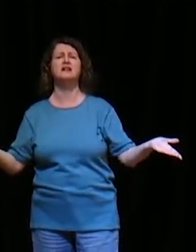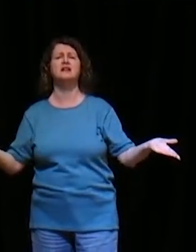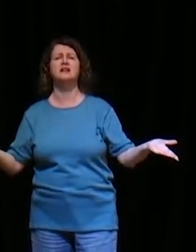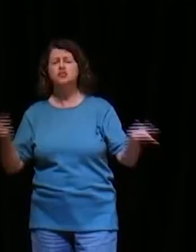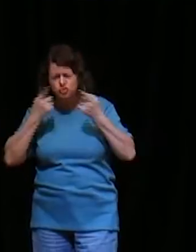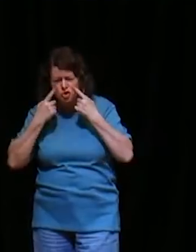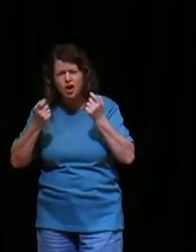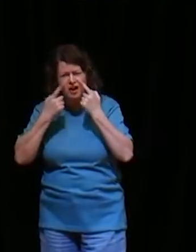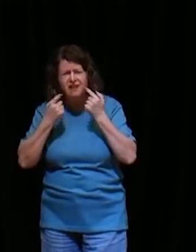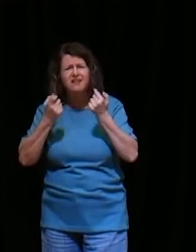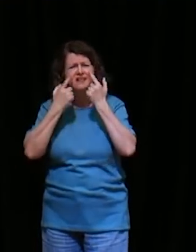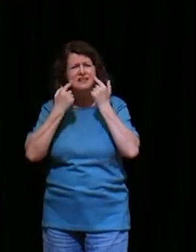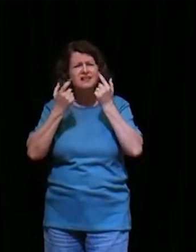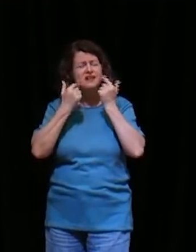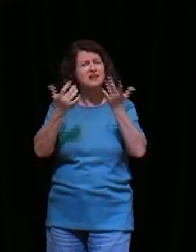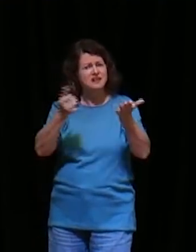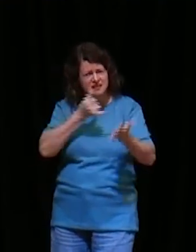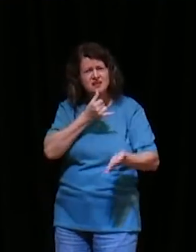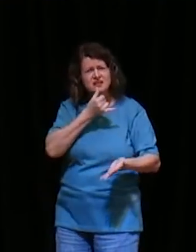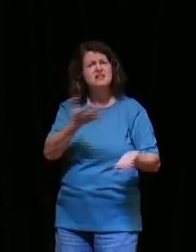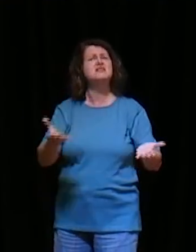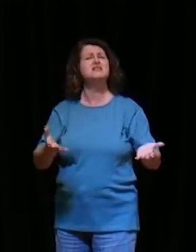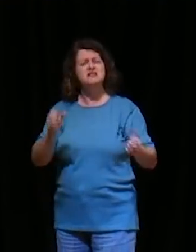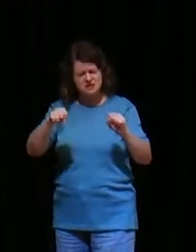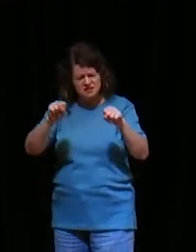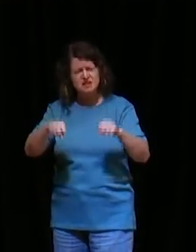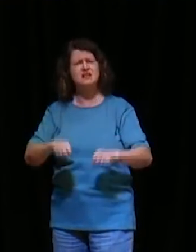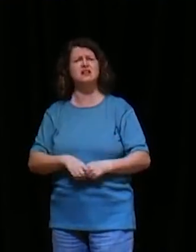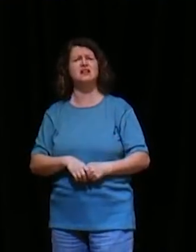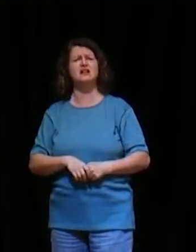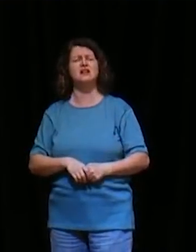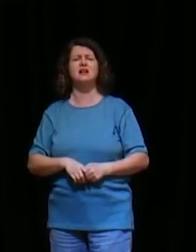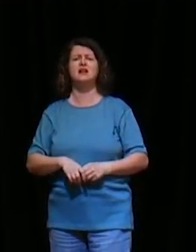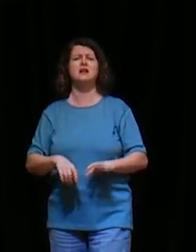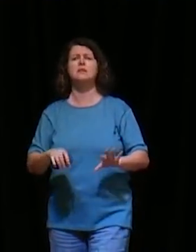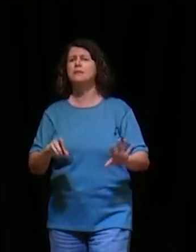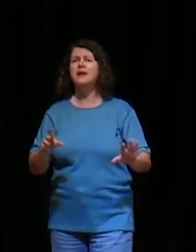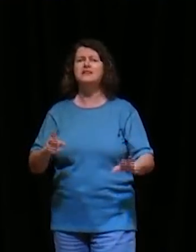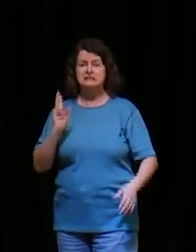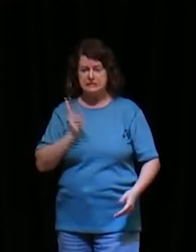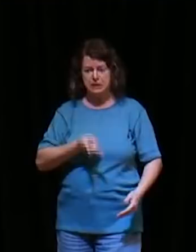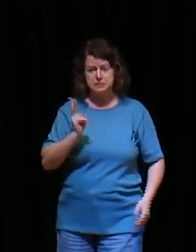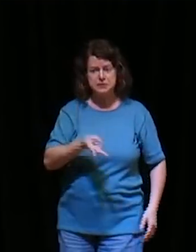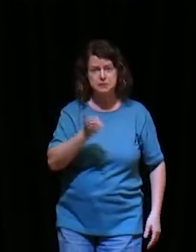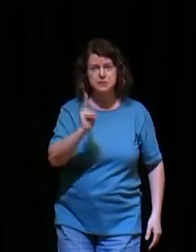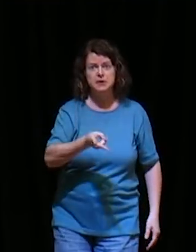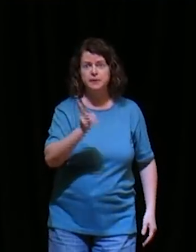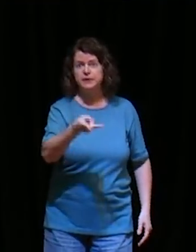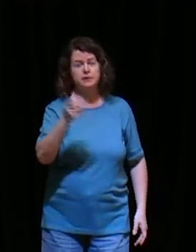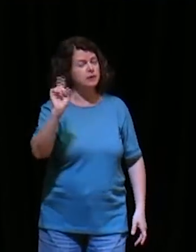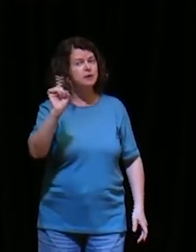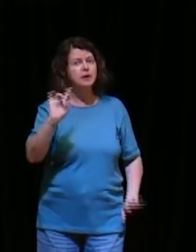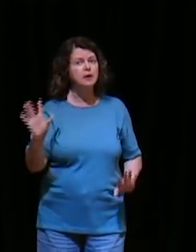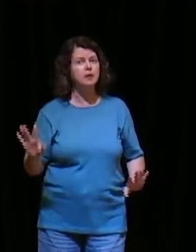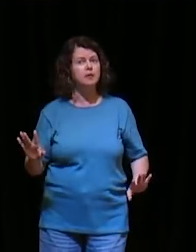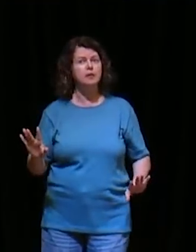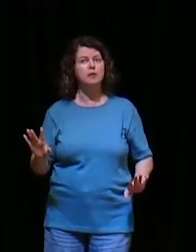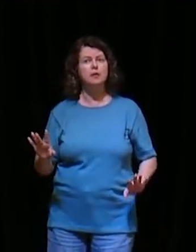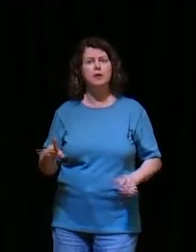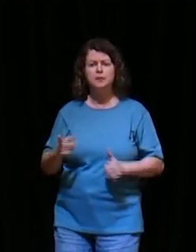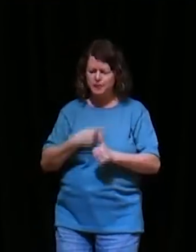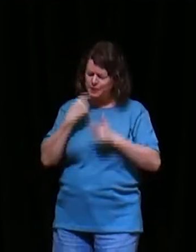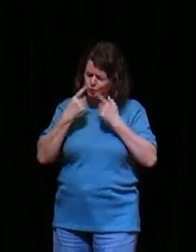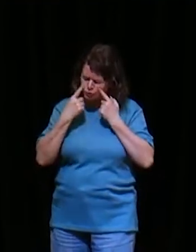lamente, chore, mas você não pode, lamentar e chorar só, Neemias então, foi buscar ao Senhor,